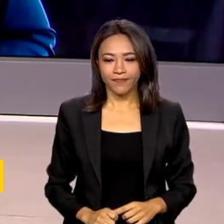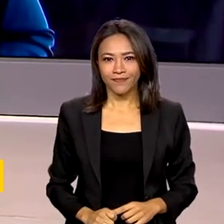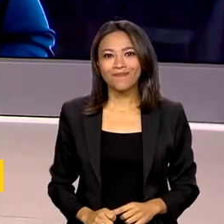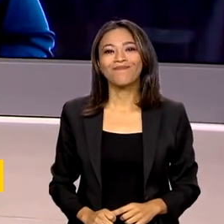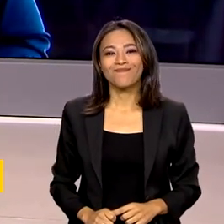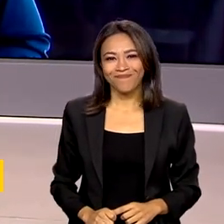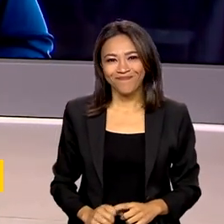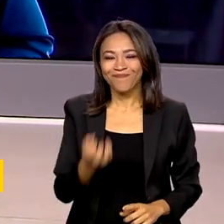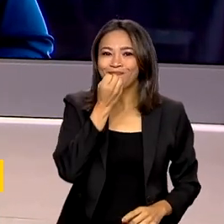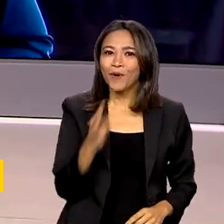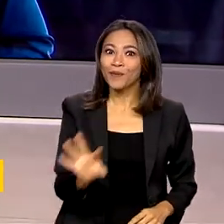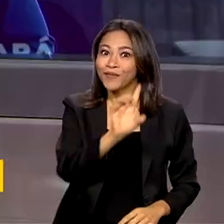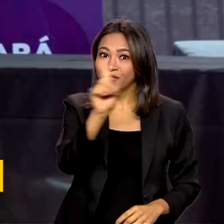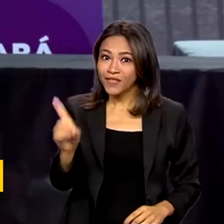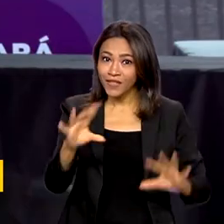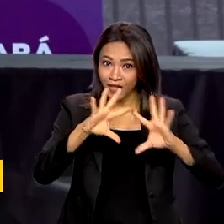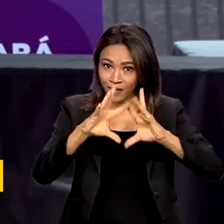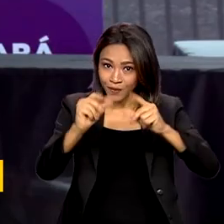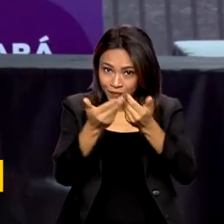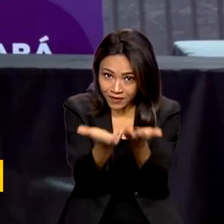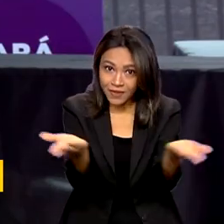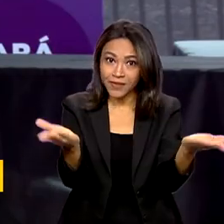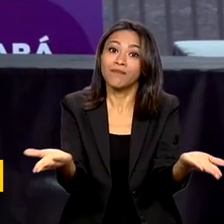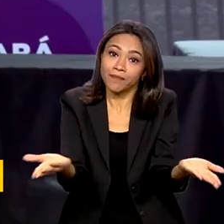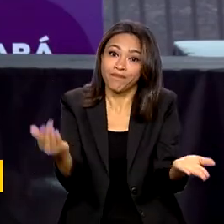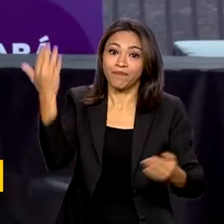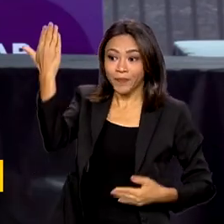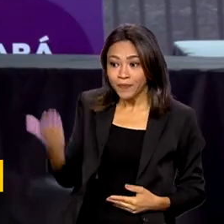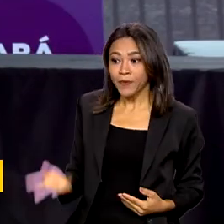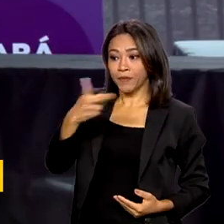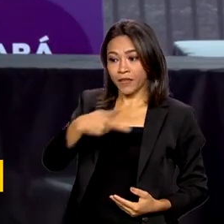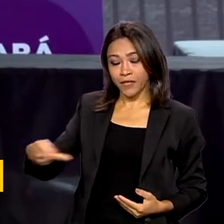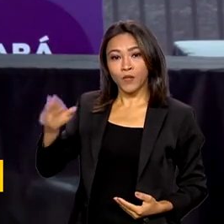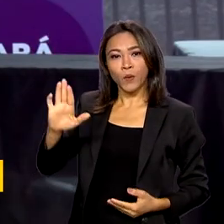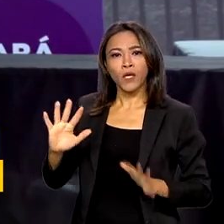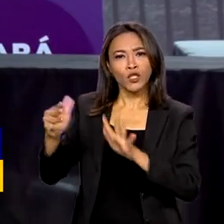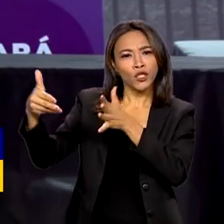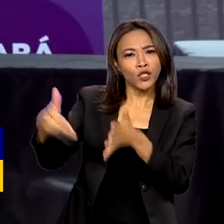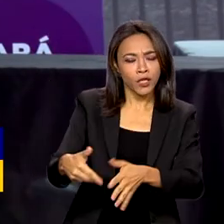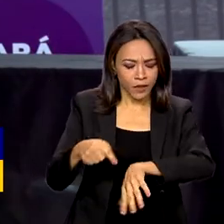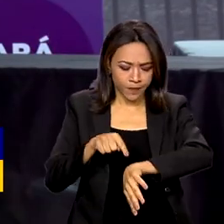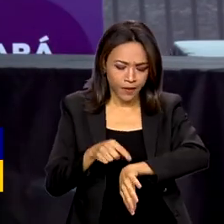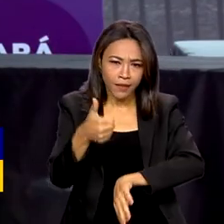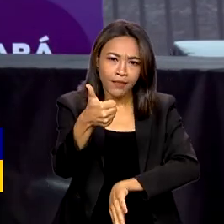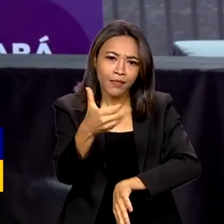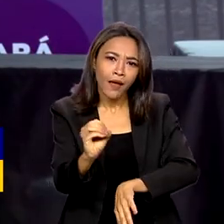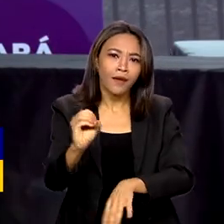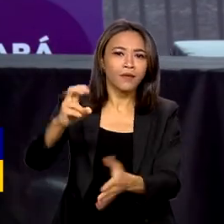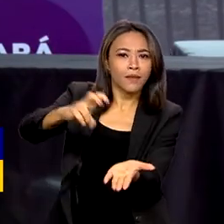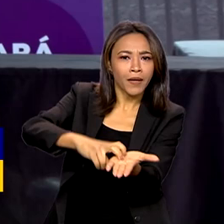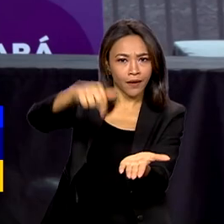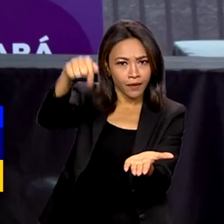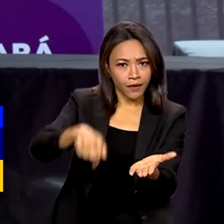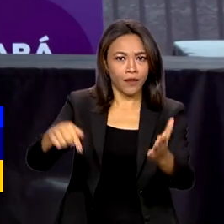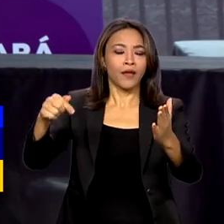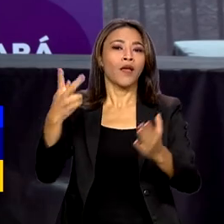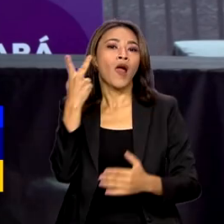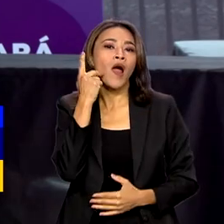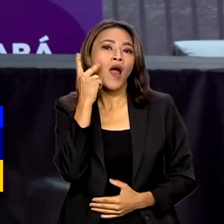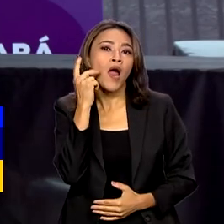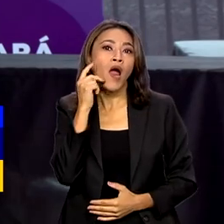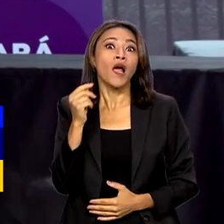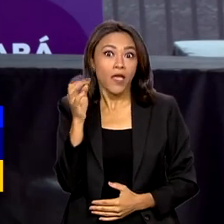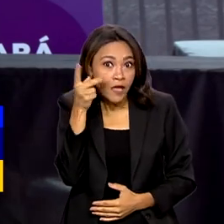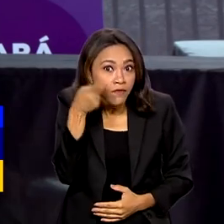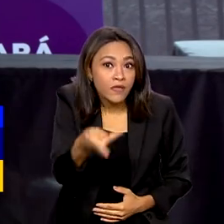Bom dia, Vanessa. Bom dia a todo mundo. O presidente Lula chega agora às 10 horas aqui em Fortaleza e faz uma visita a essa